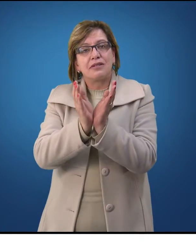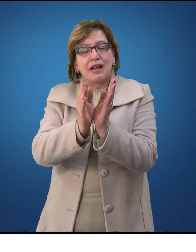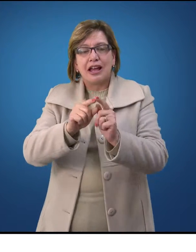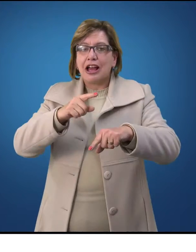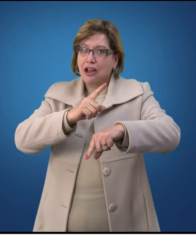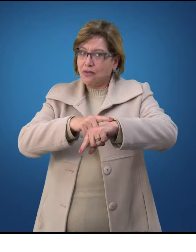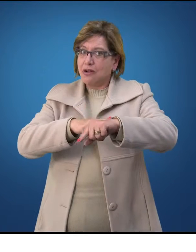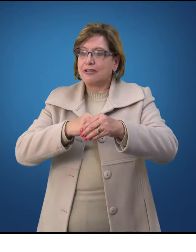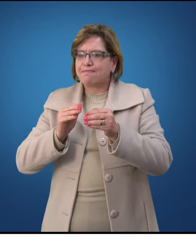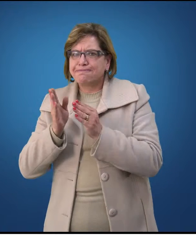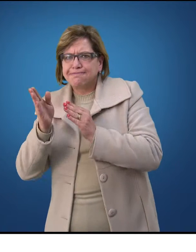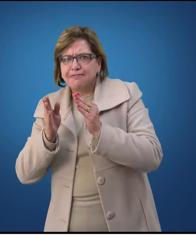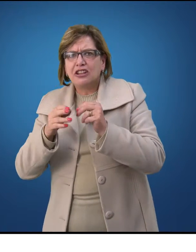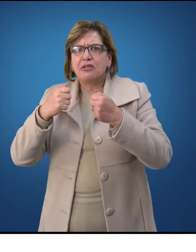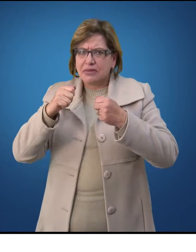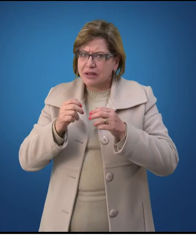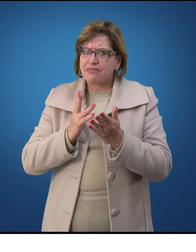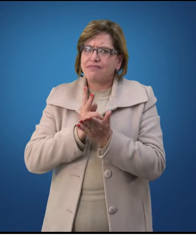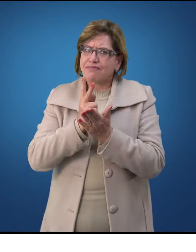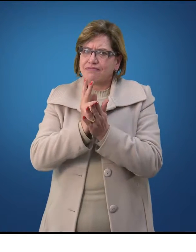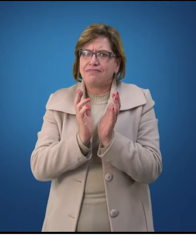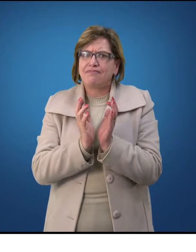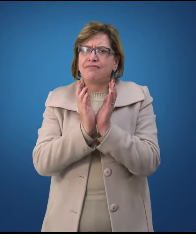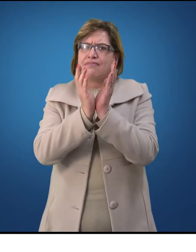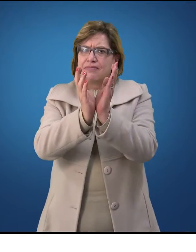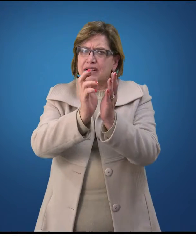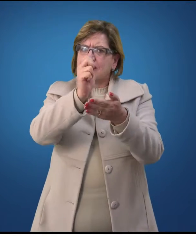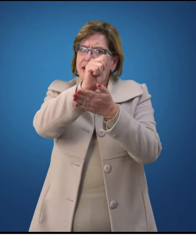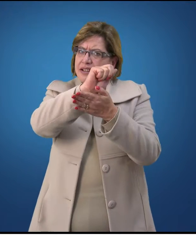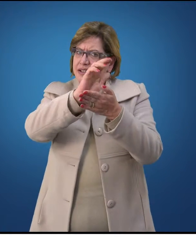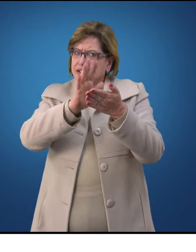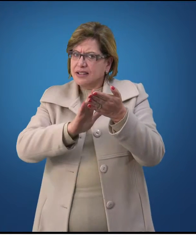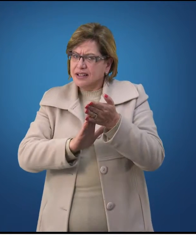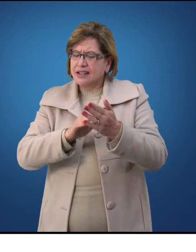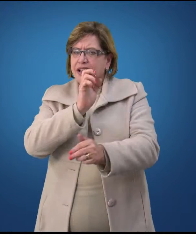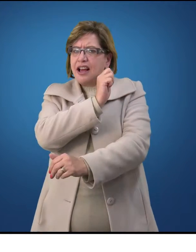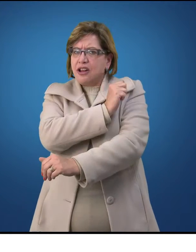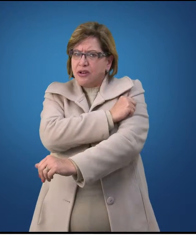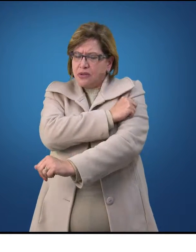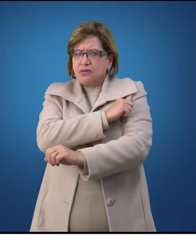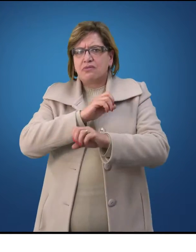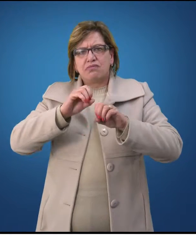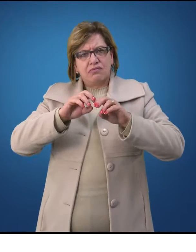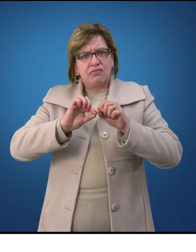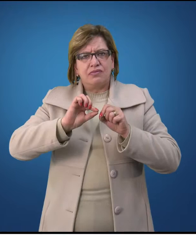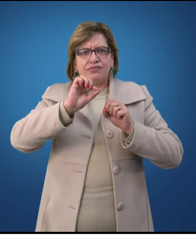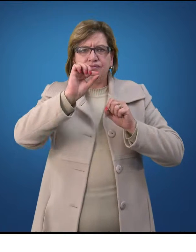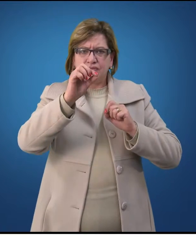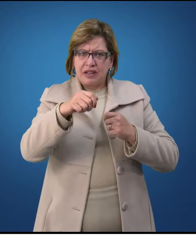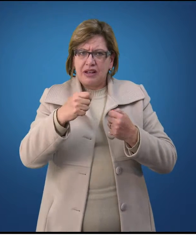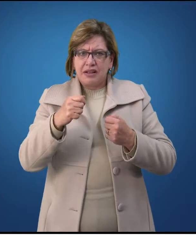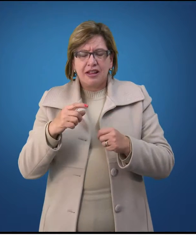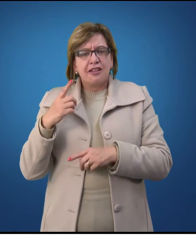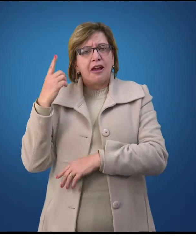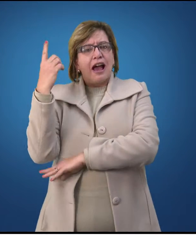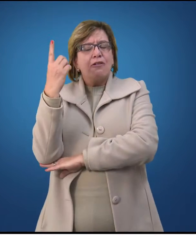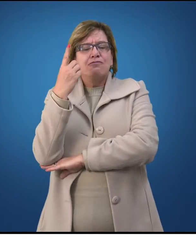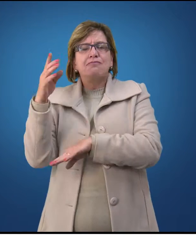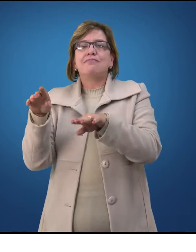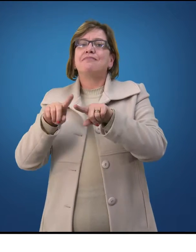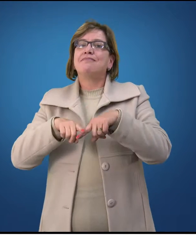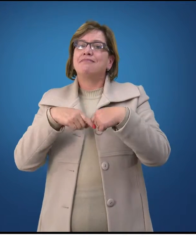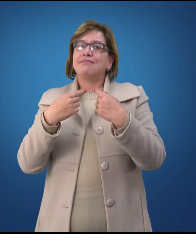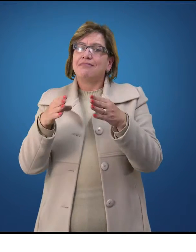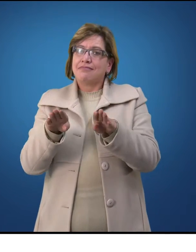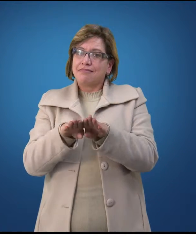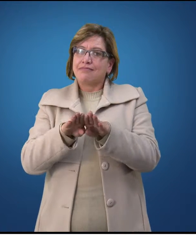nós precisamos entrar no ambiente e participar das atividades. Um aluno no EAD precisa ter autonomia com responsabilidade. Ele precisa interagir